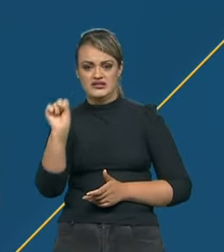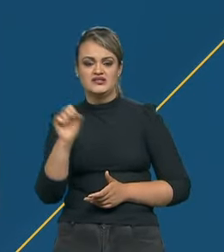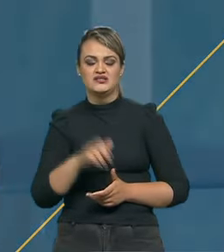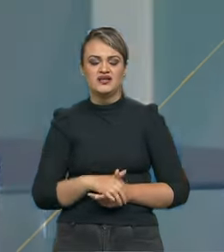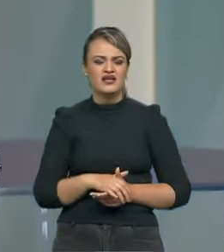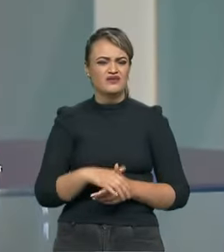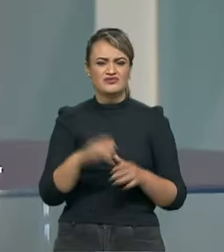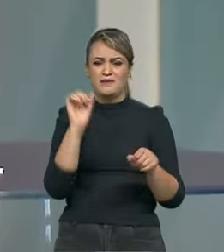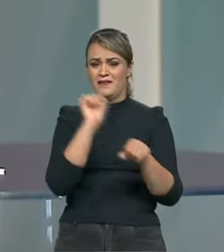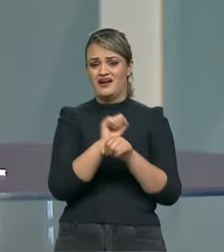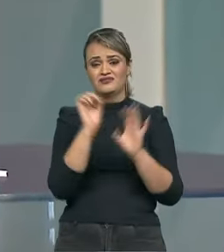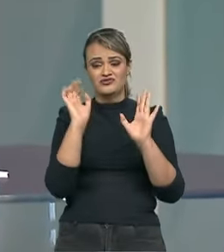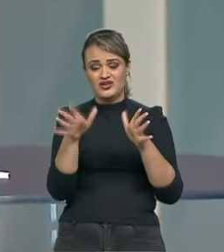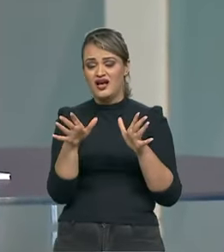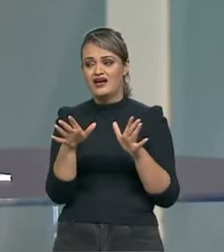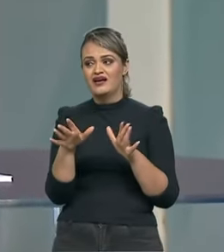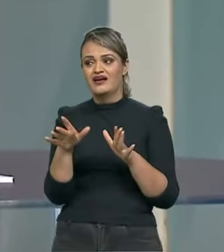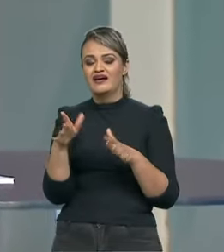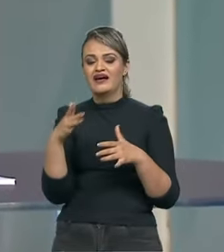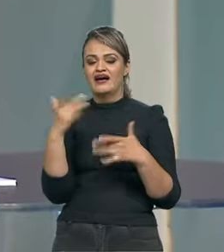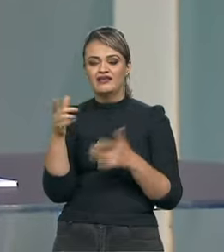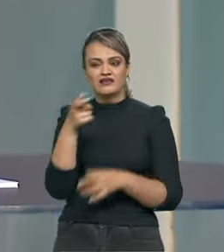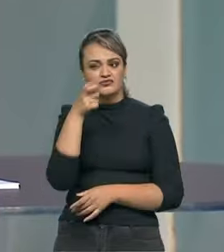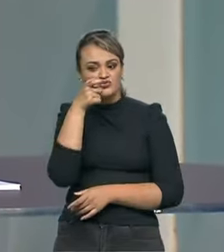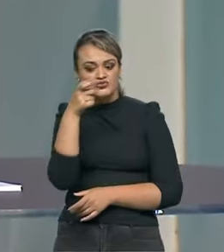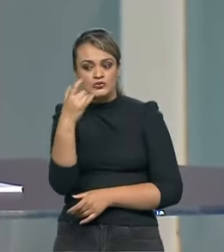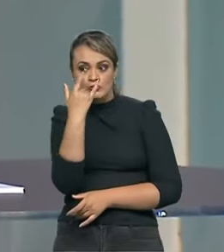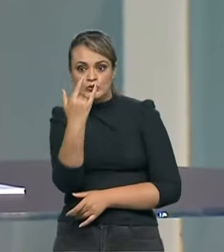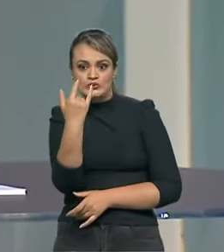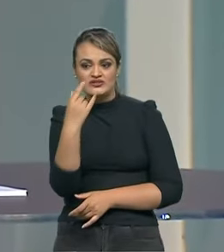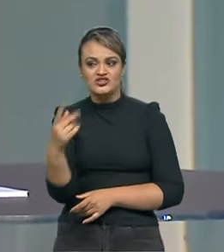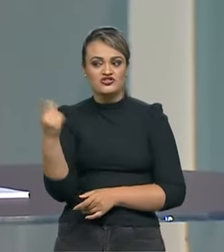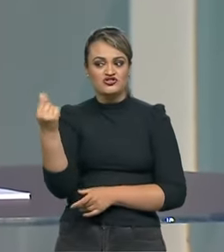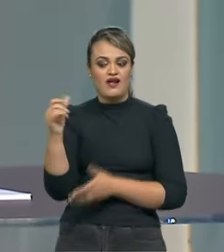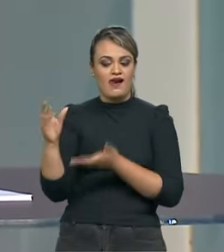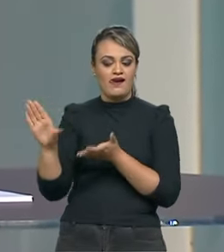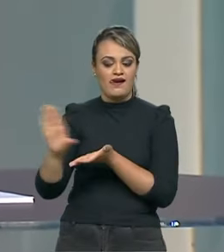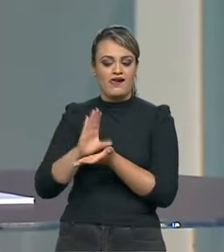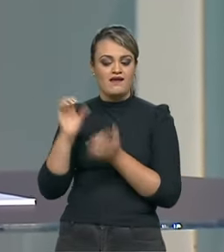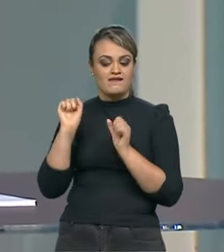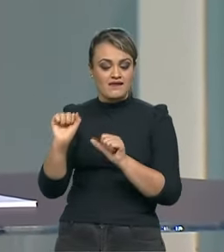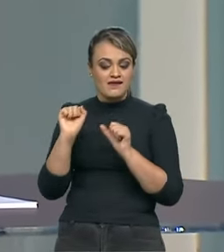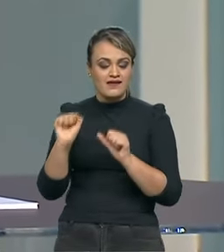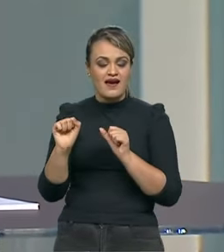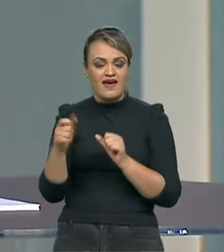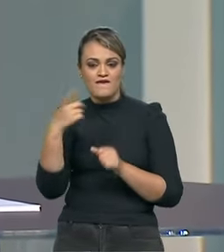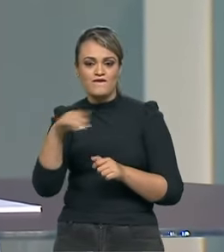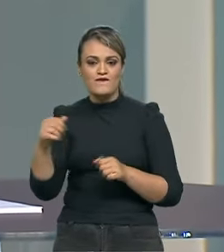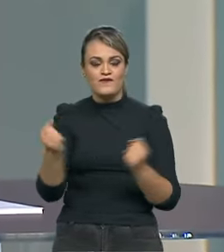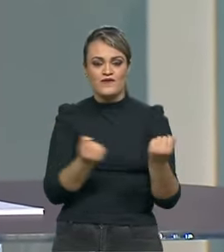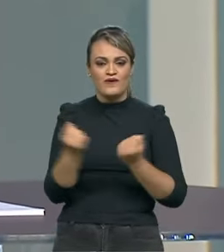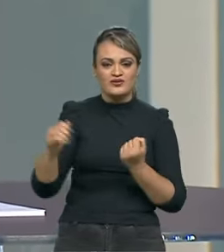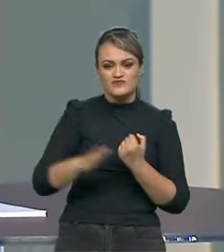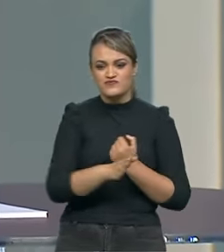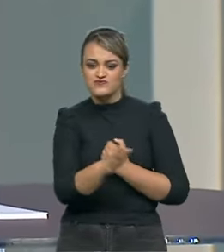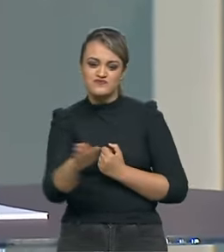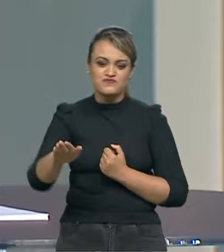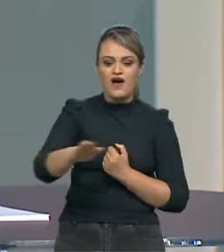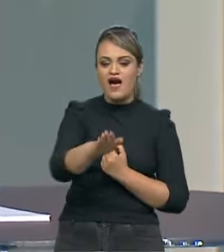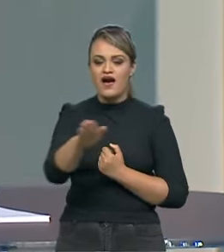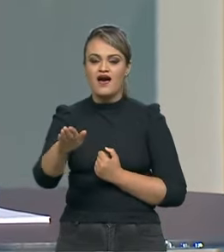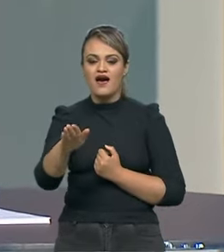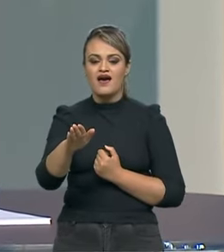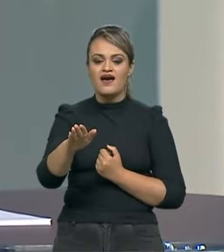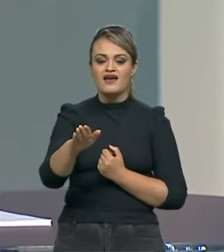autotrack e por um pouco de ganância, me ofereceram muito dinheiro. E eu fui correr em Indianápolis, que era uma corrida que eu